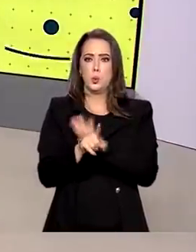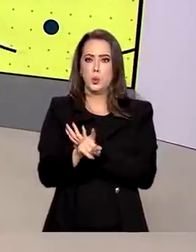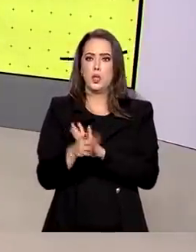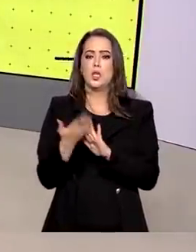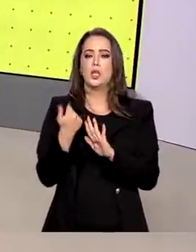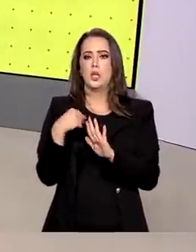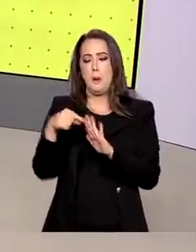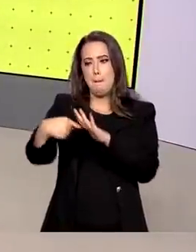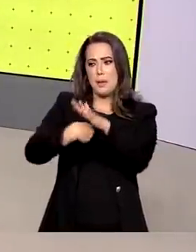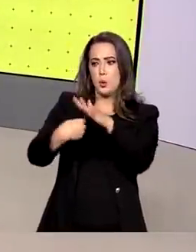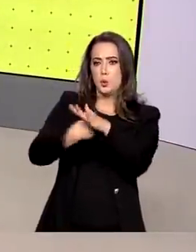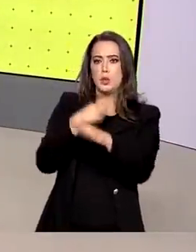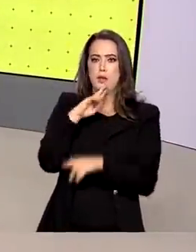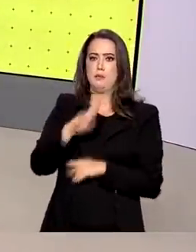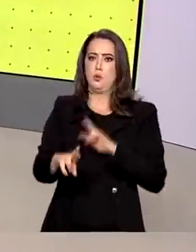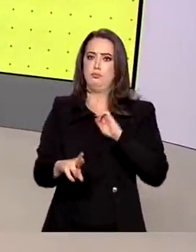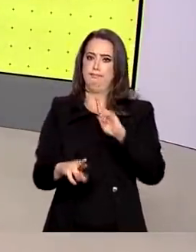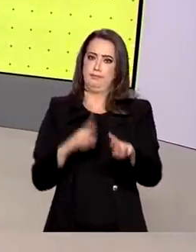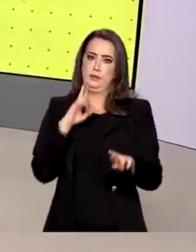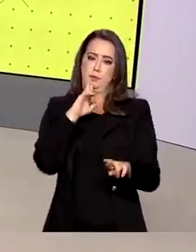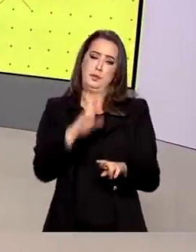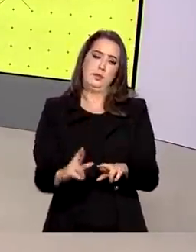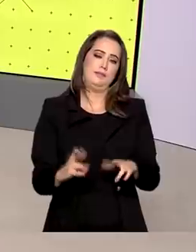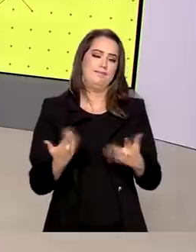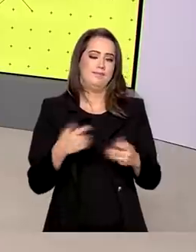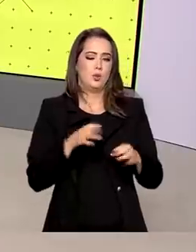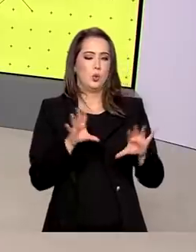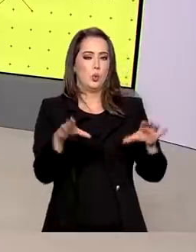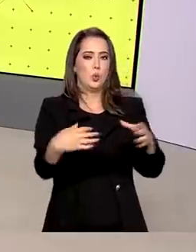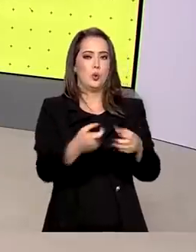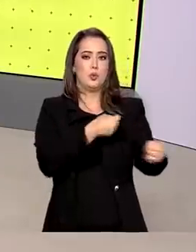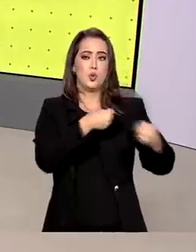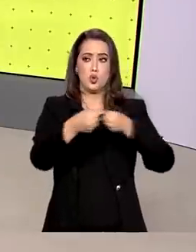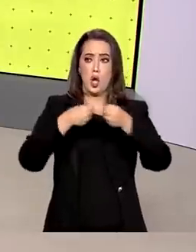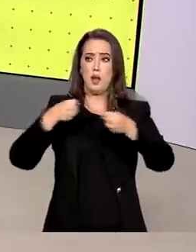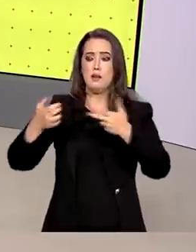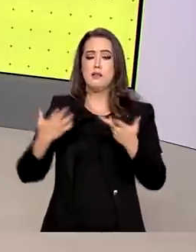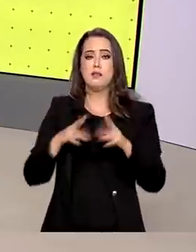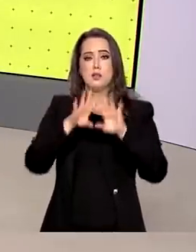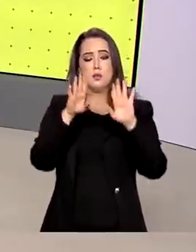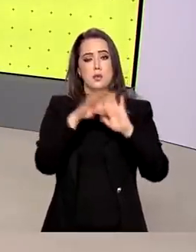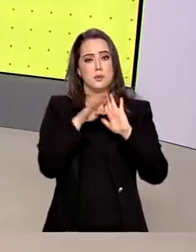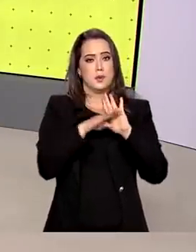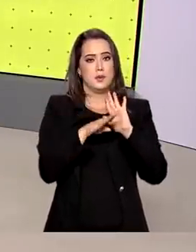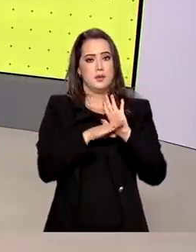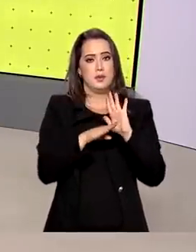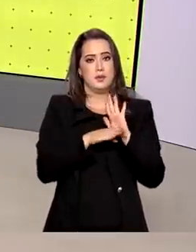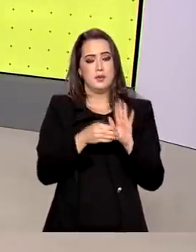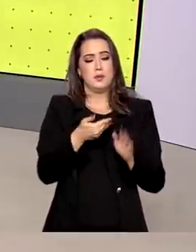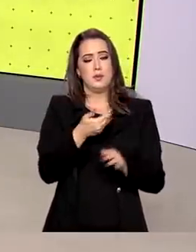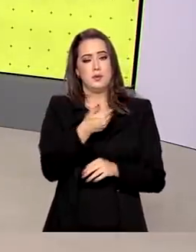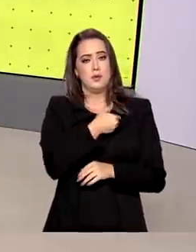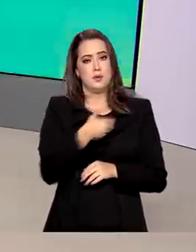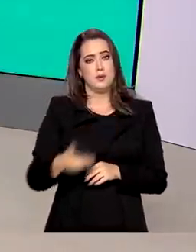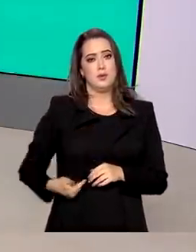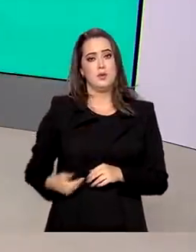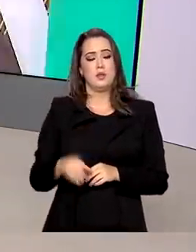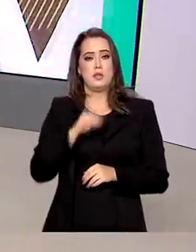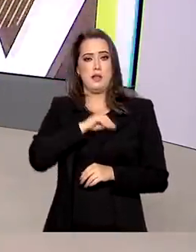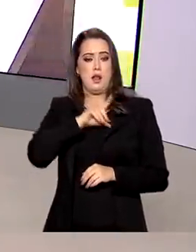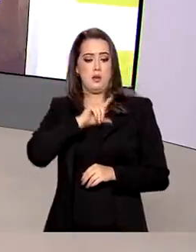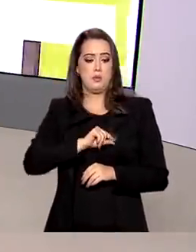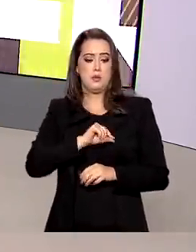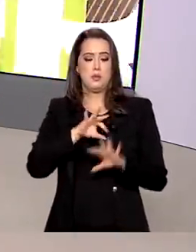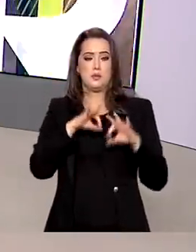e passou a responder perguntas dos jornalistas sobre esse programa do governo de renda mínima para as